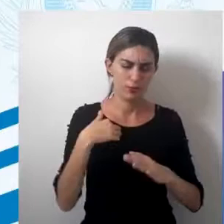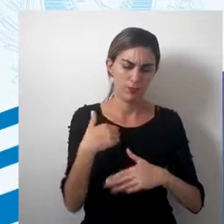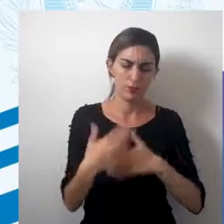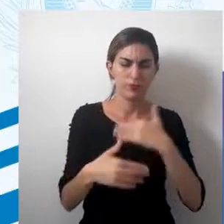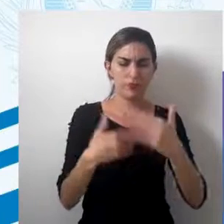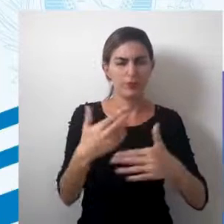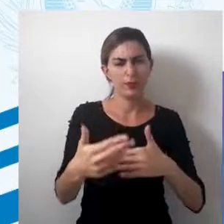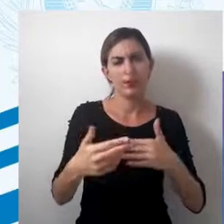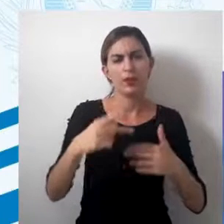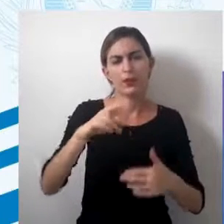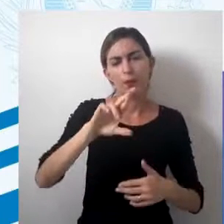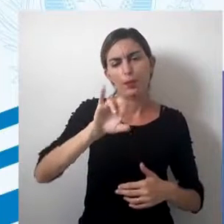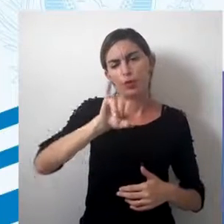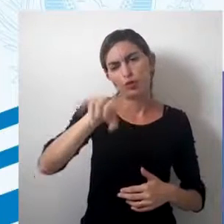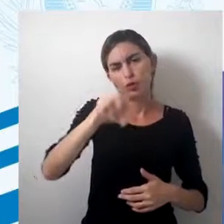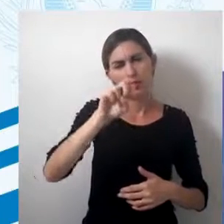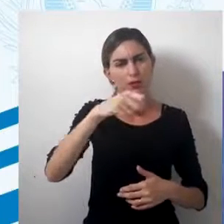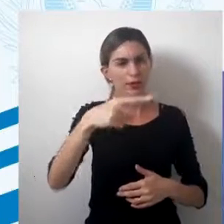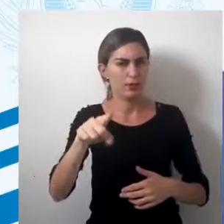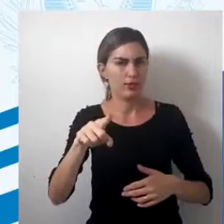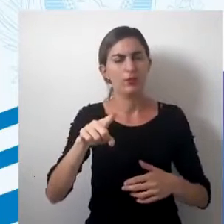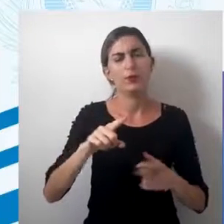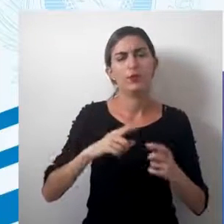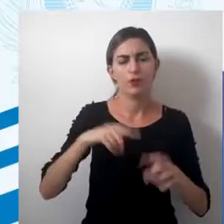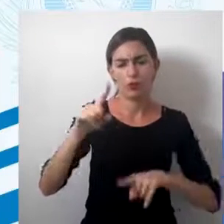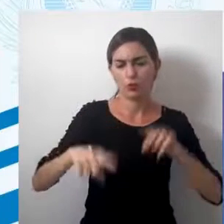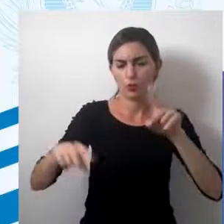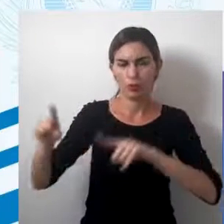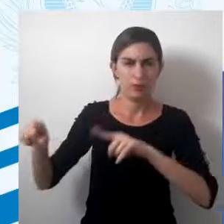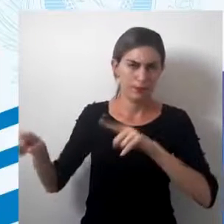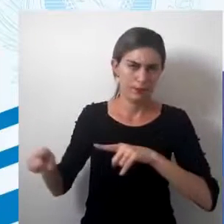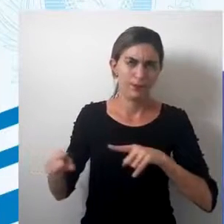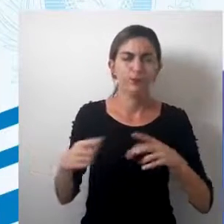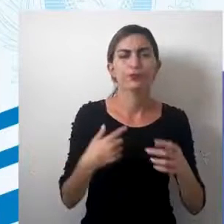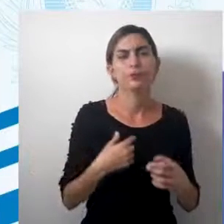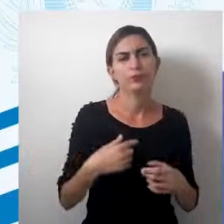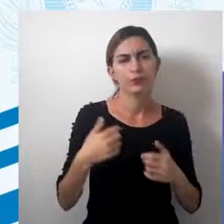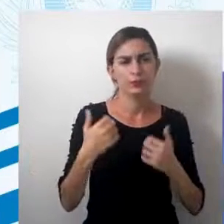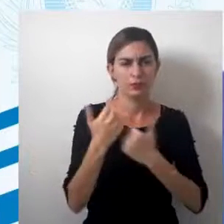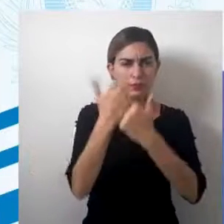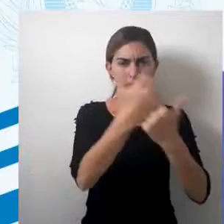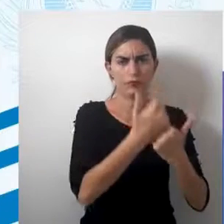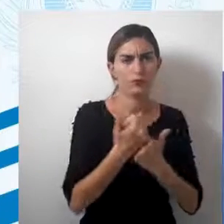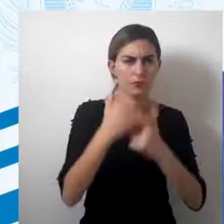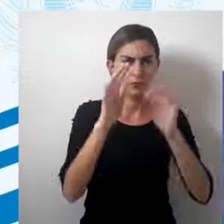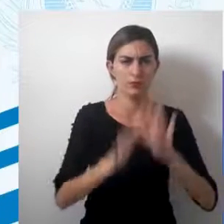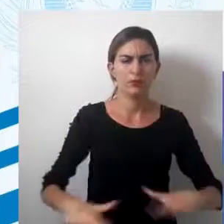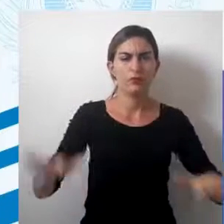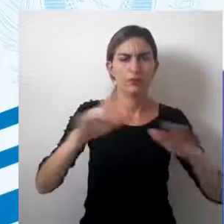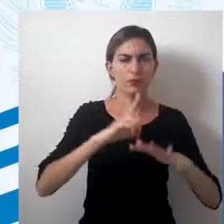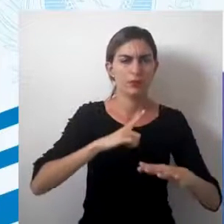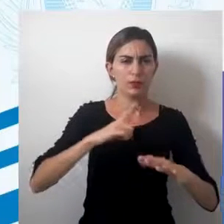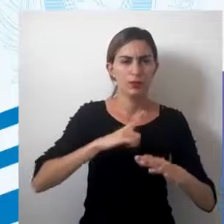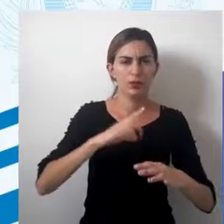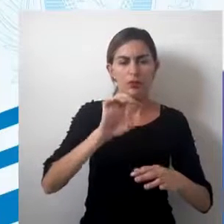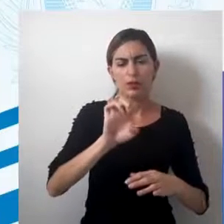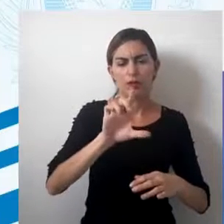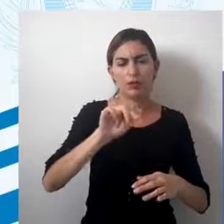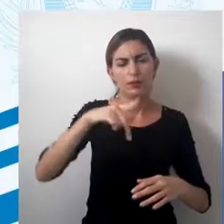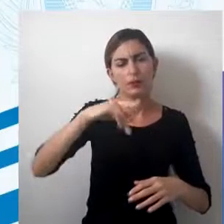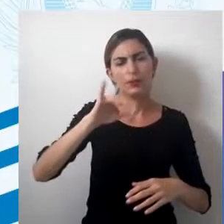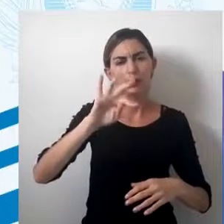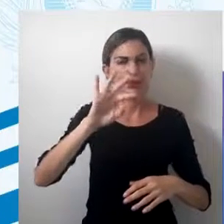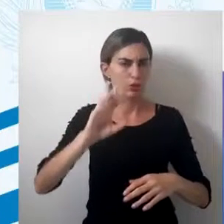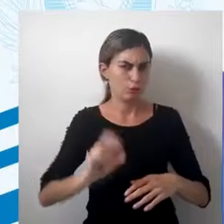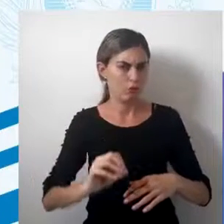desenvolvidos. A projeção de Aitof é uma outra variação de projeção de representação espacial, tem um formato elíptico